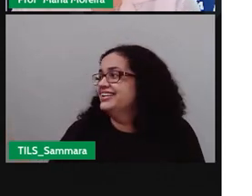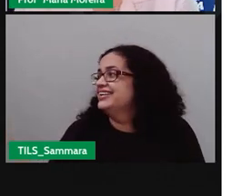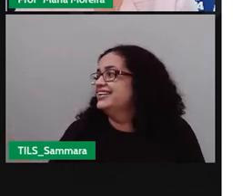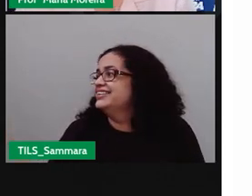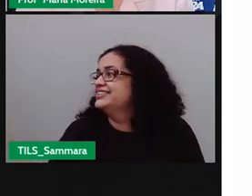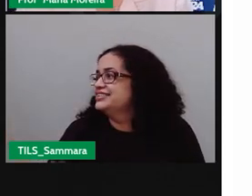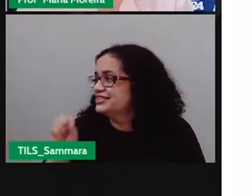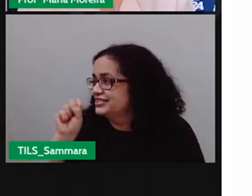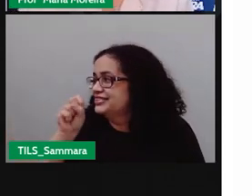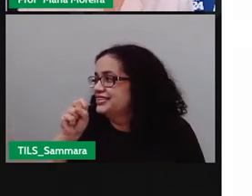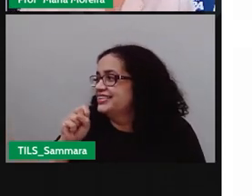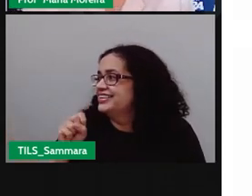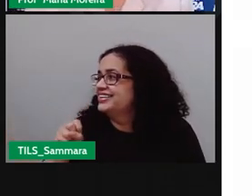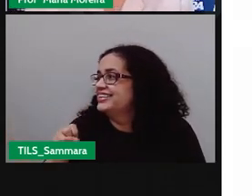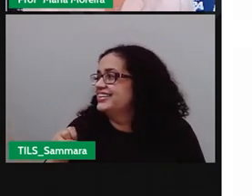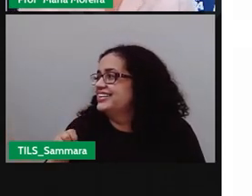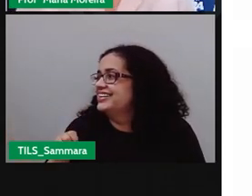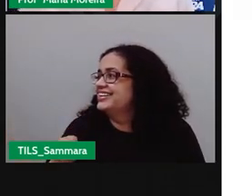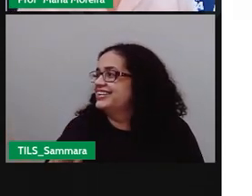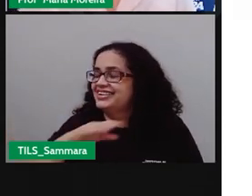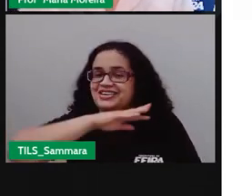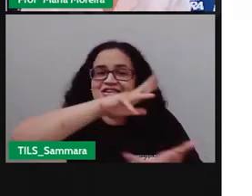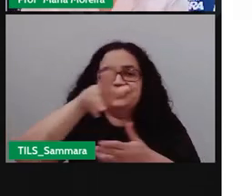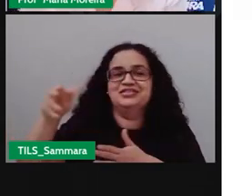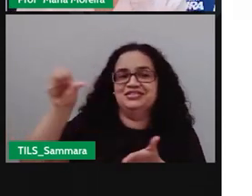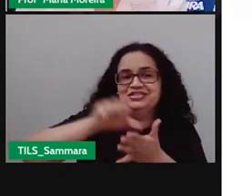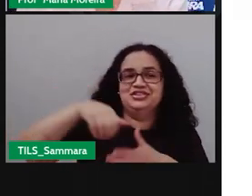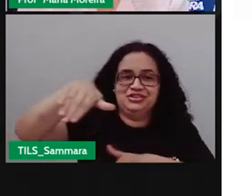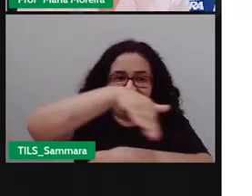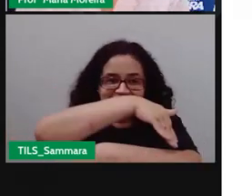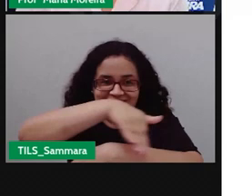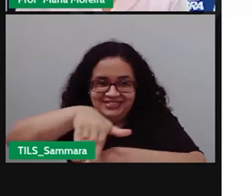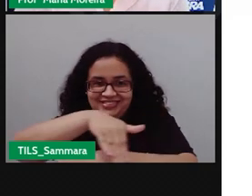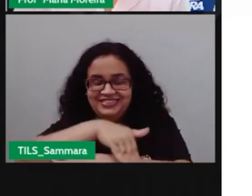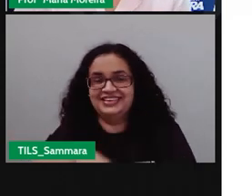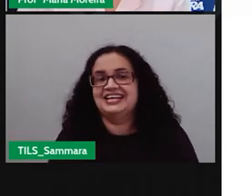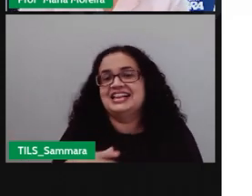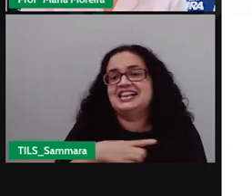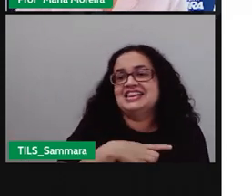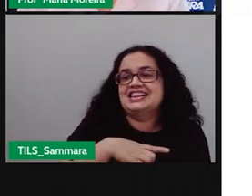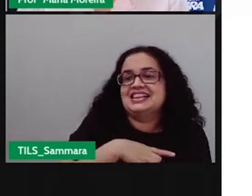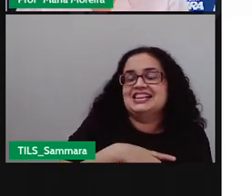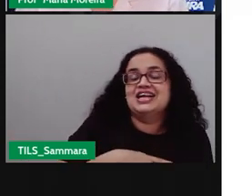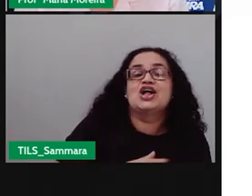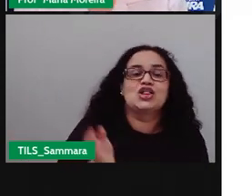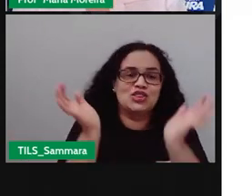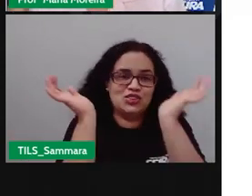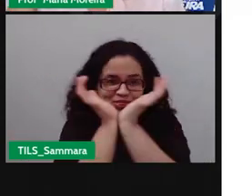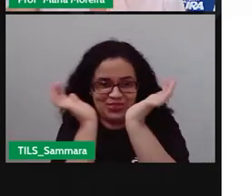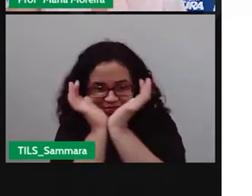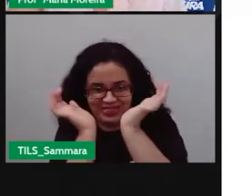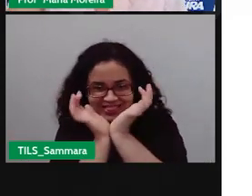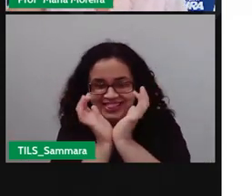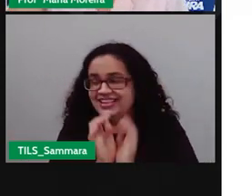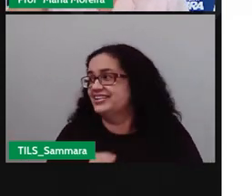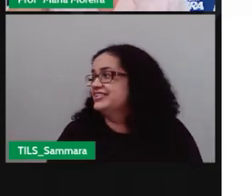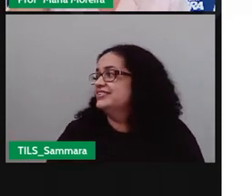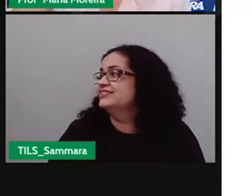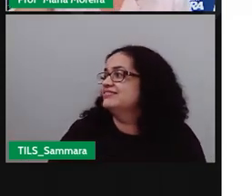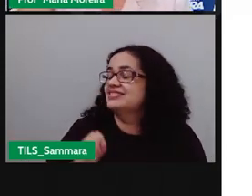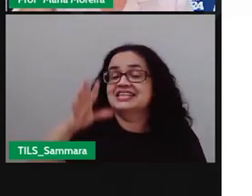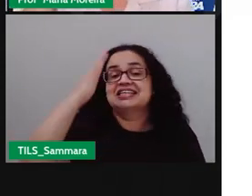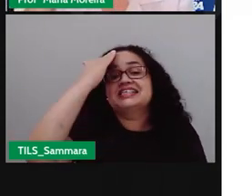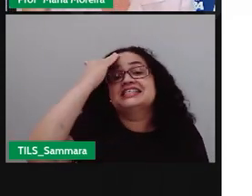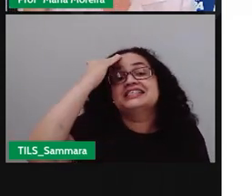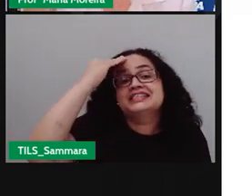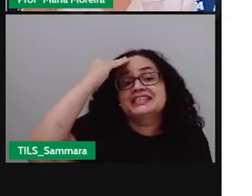sabe que o céu é azul você sabe que o Bolevar fica lá na João do Val e que lá no Toma tem a caixa d'água do Toma então eu só queria